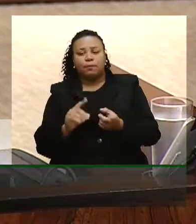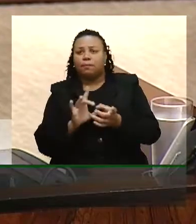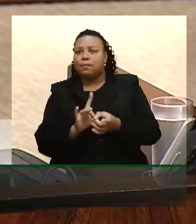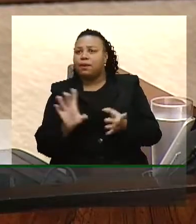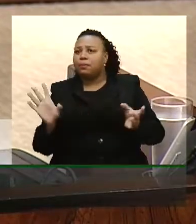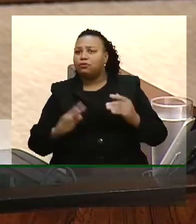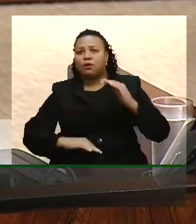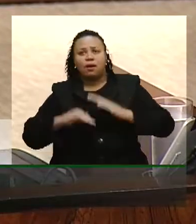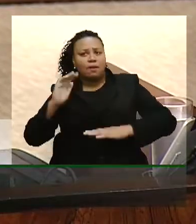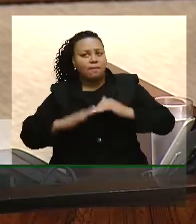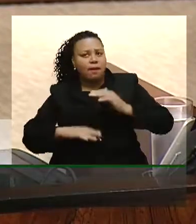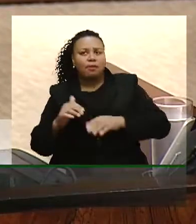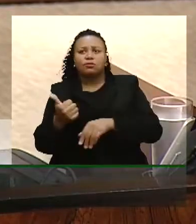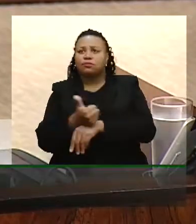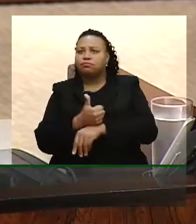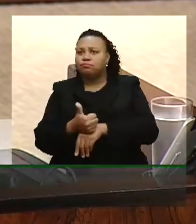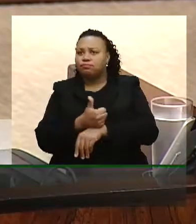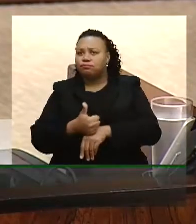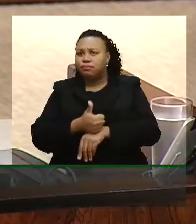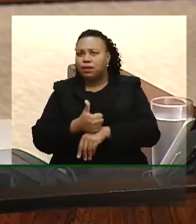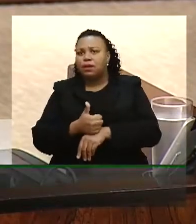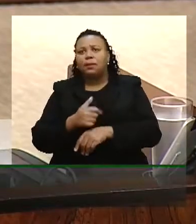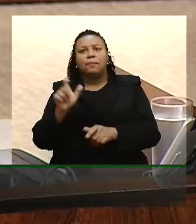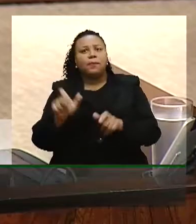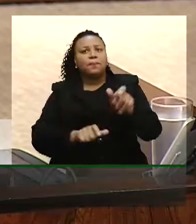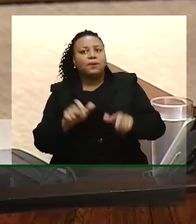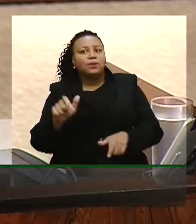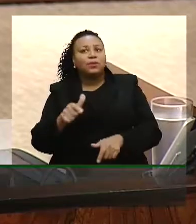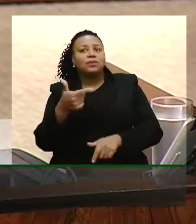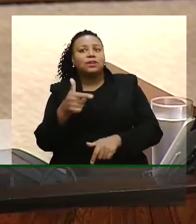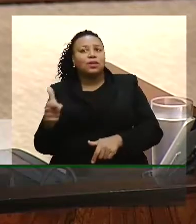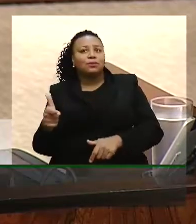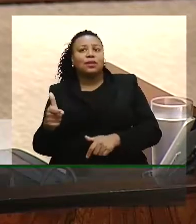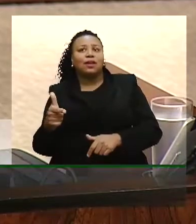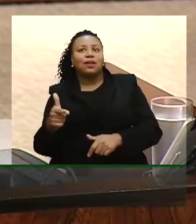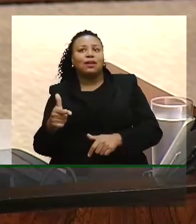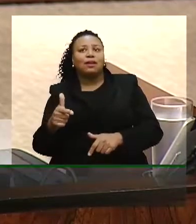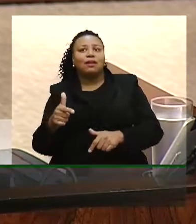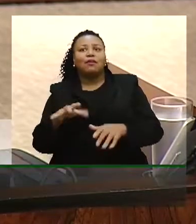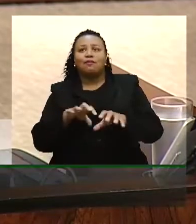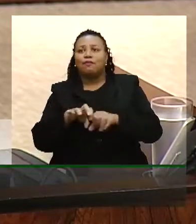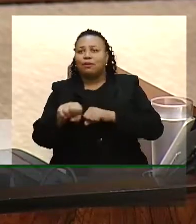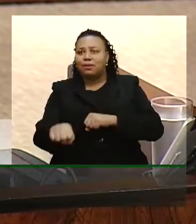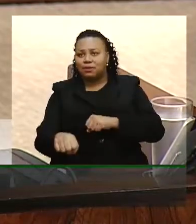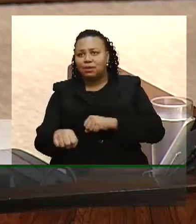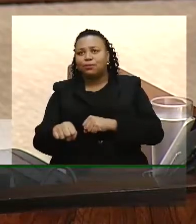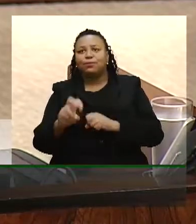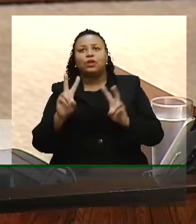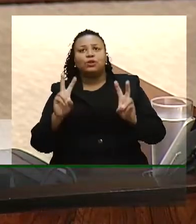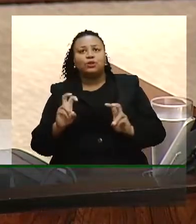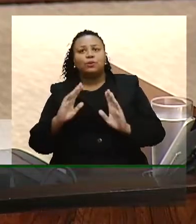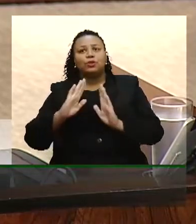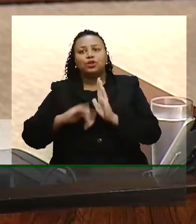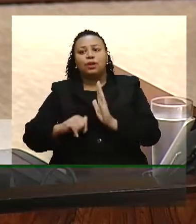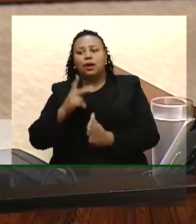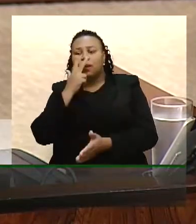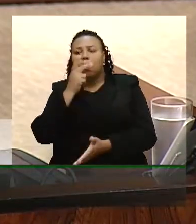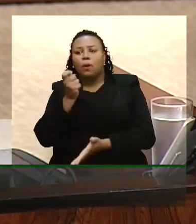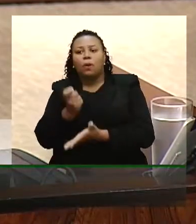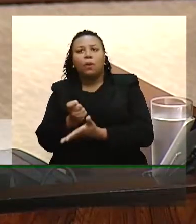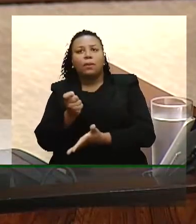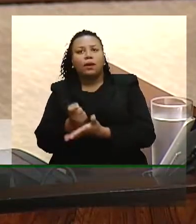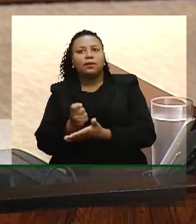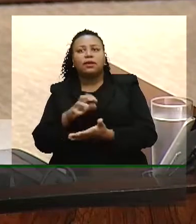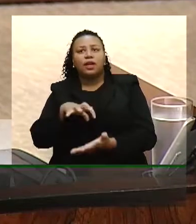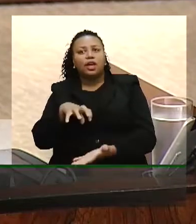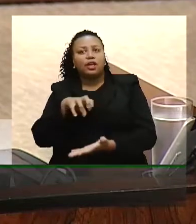o exercício das profissões por pessoas não habilitadas. Quanto a retirar a obrigatoriedade